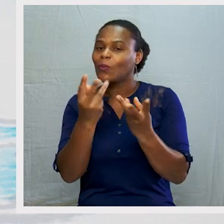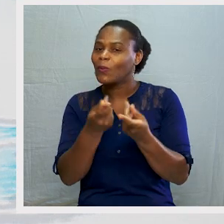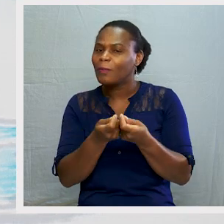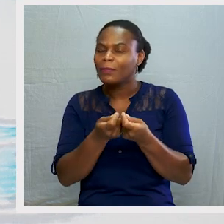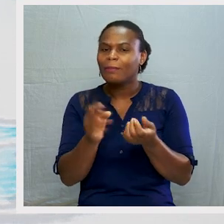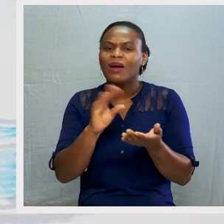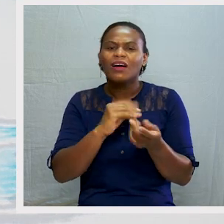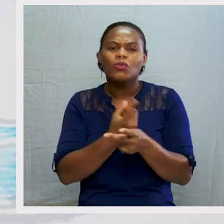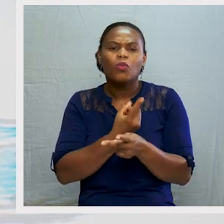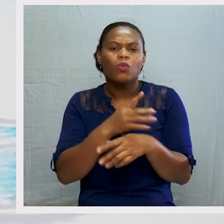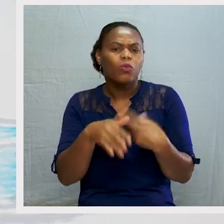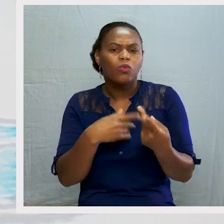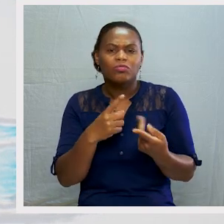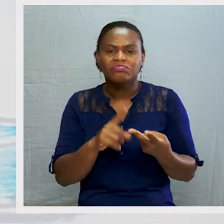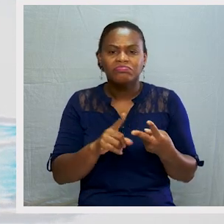Mas,